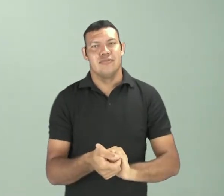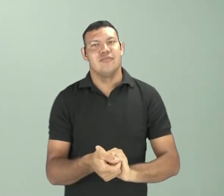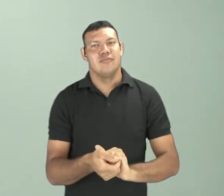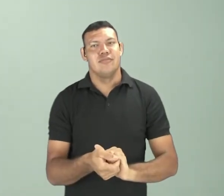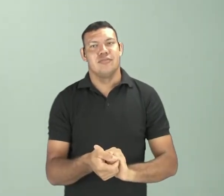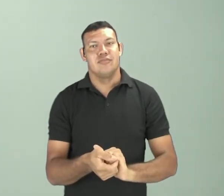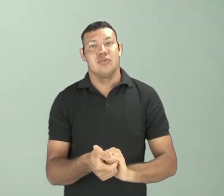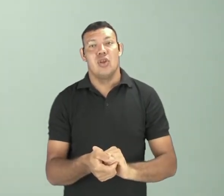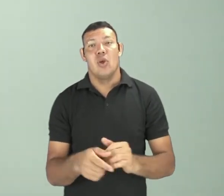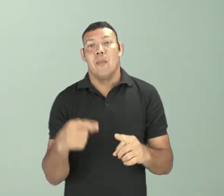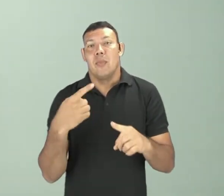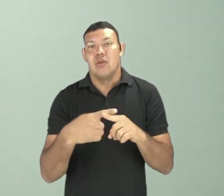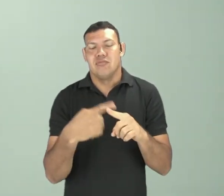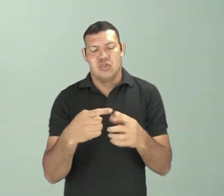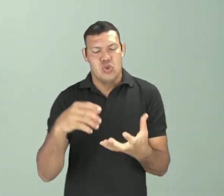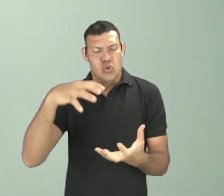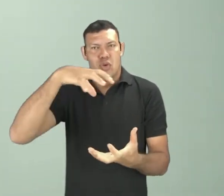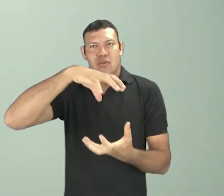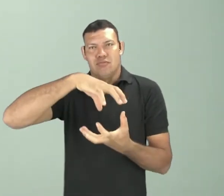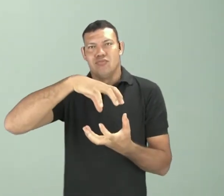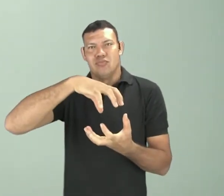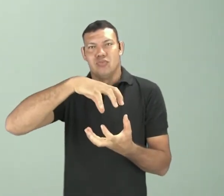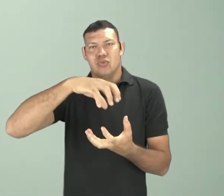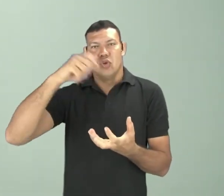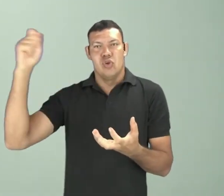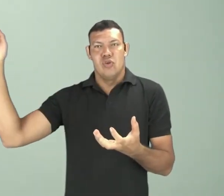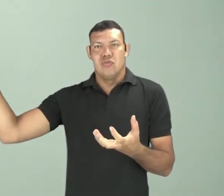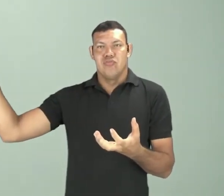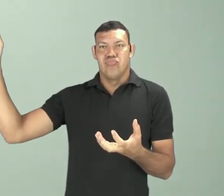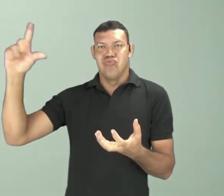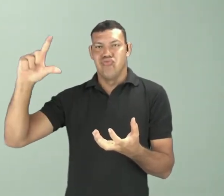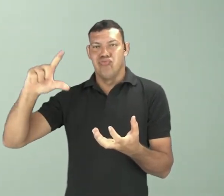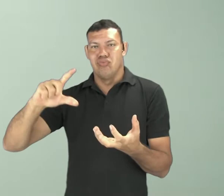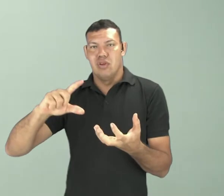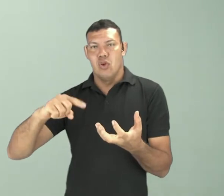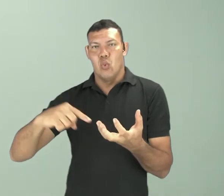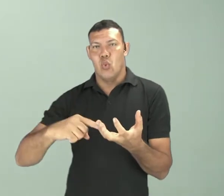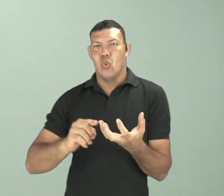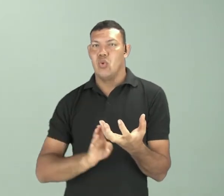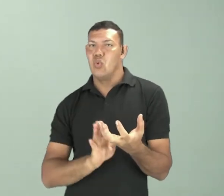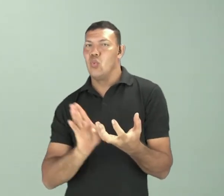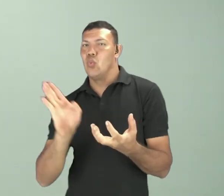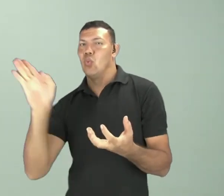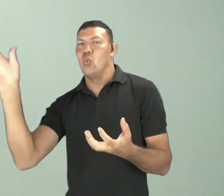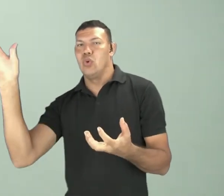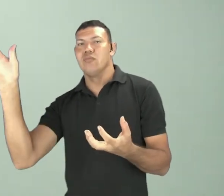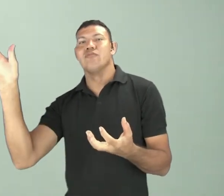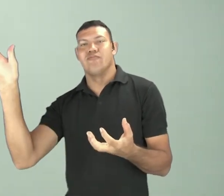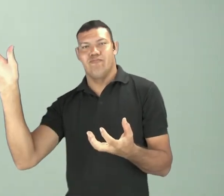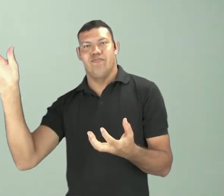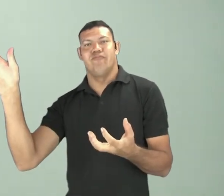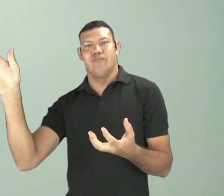ela reflete grande parte da radiação que incide sobre ela. Sendo assim, o que acontece então?